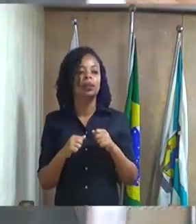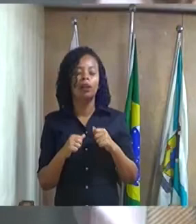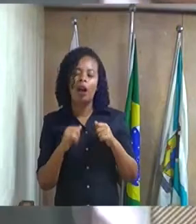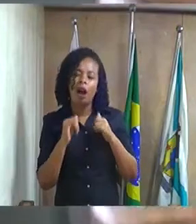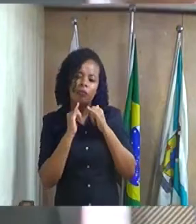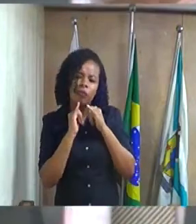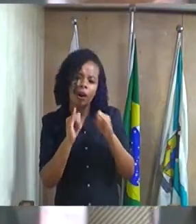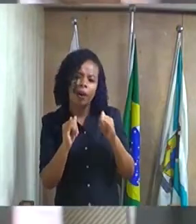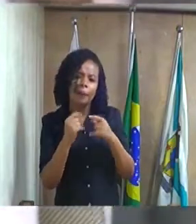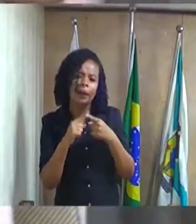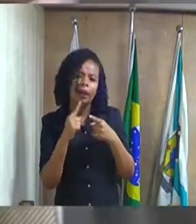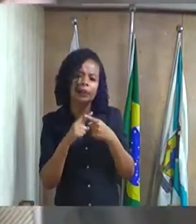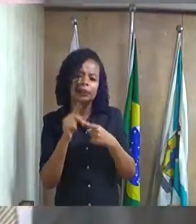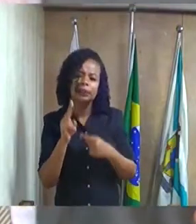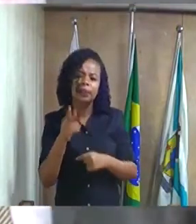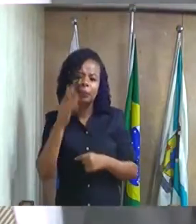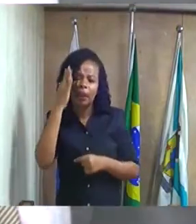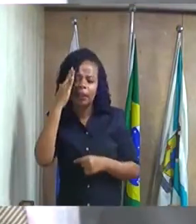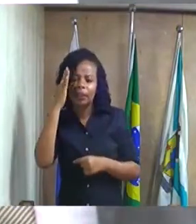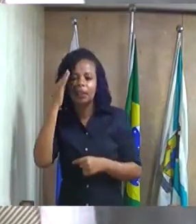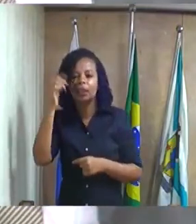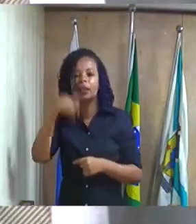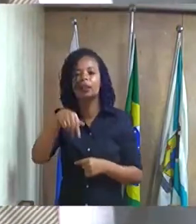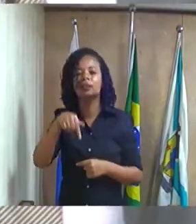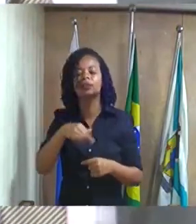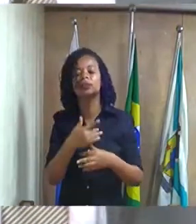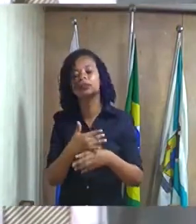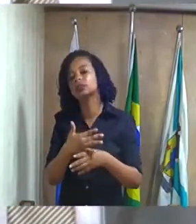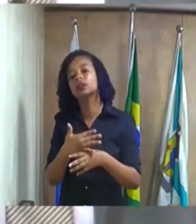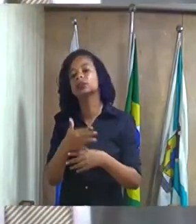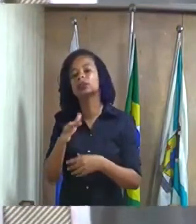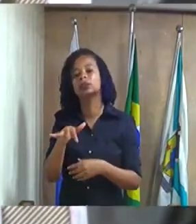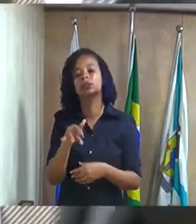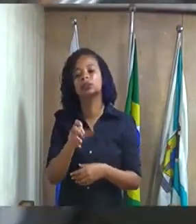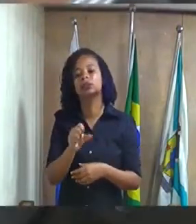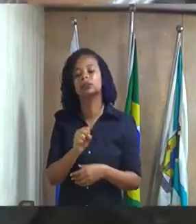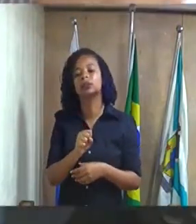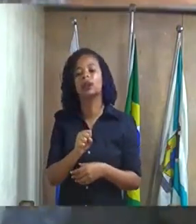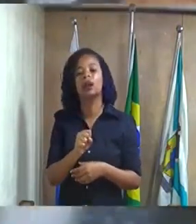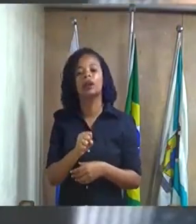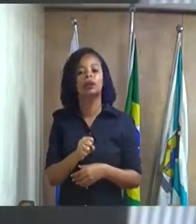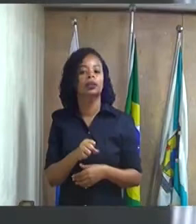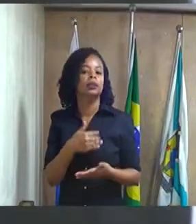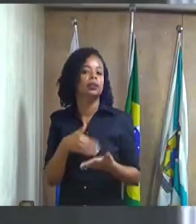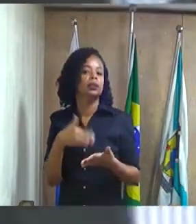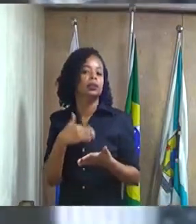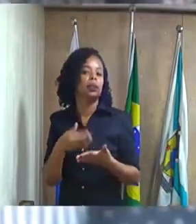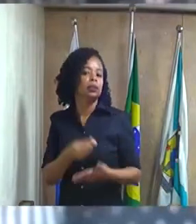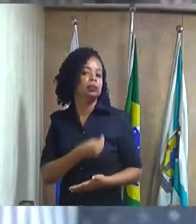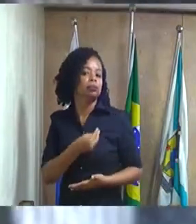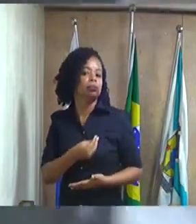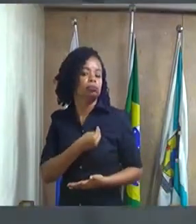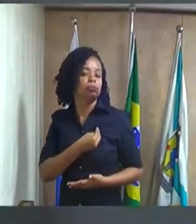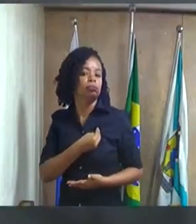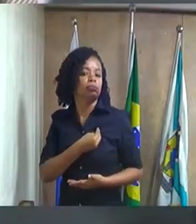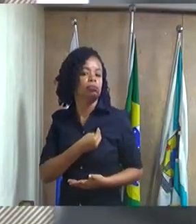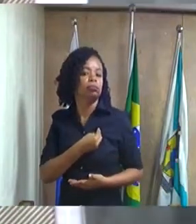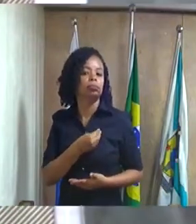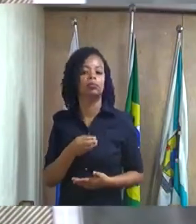sempre entendi que nessa cidade a secretaria de habitação é que tratava